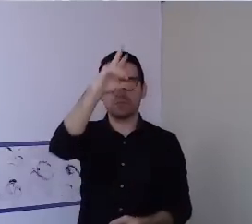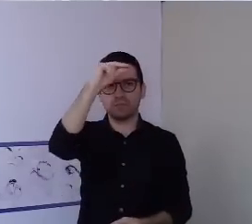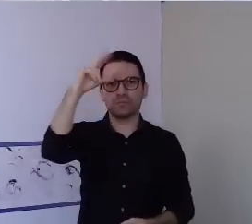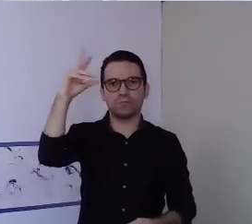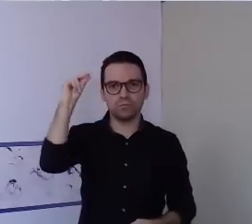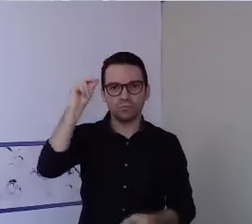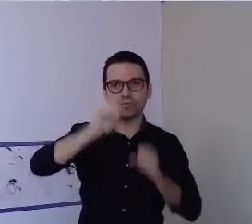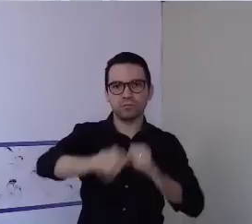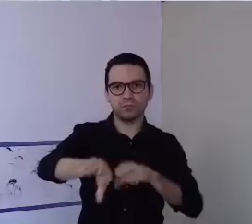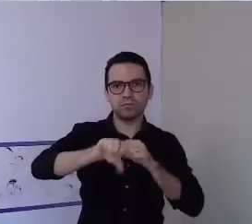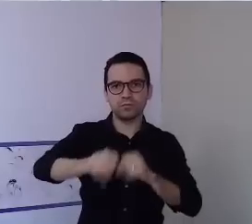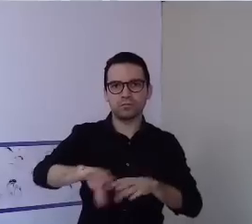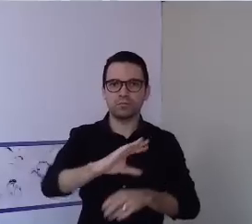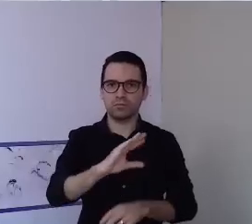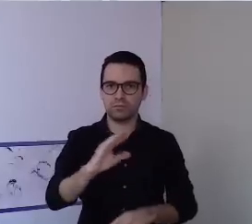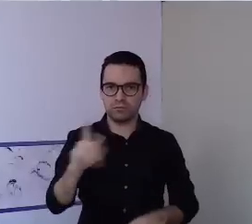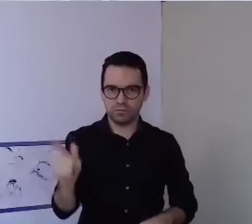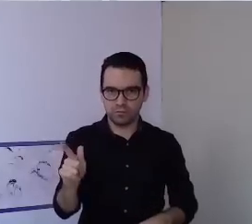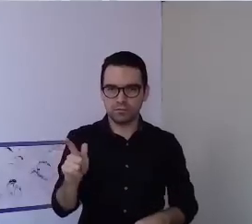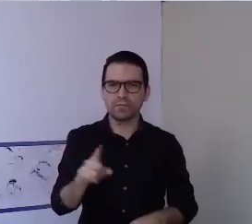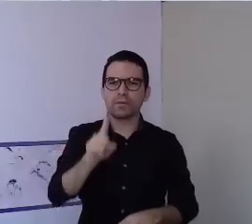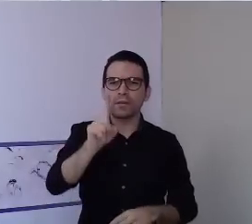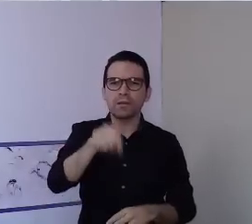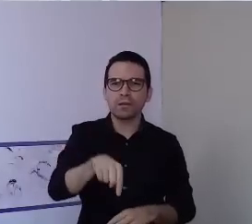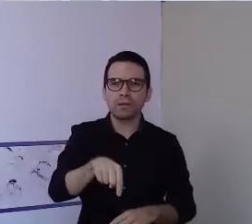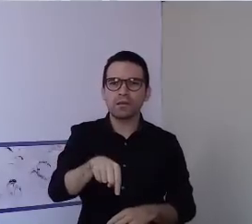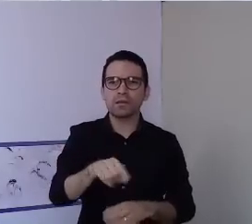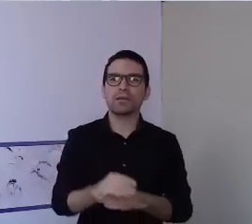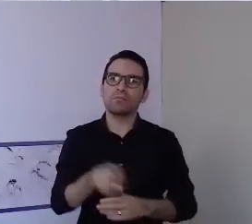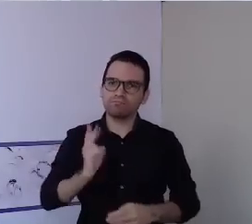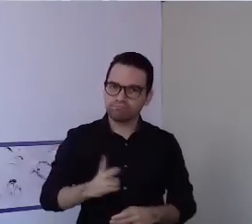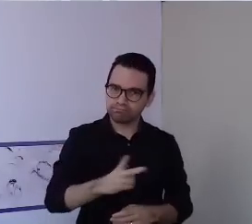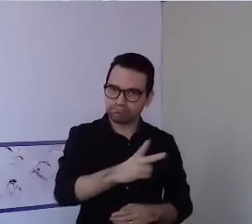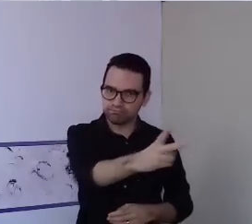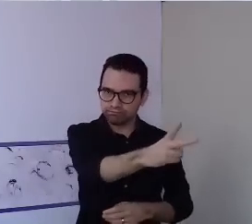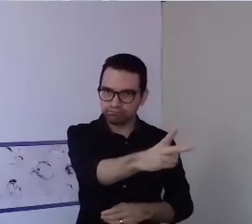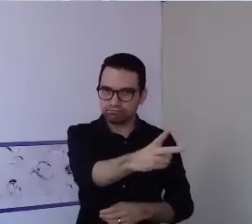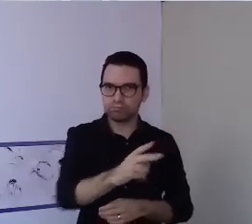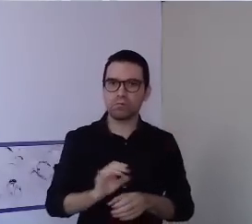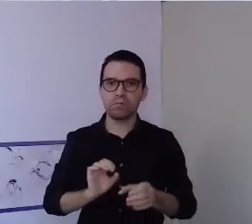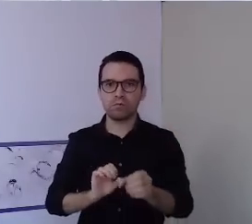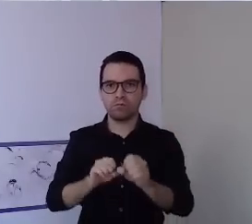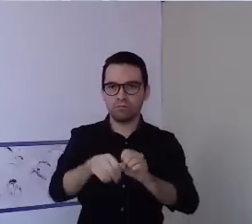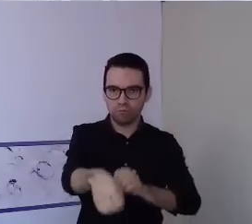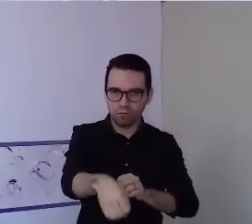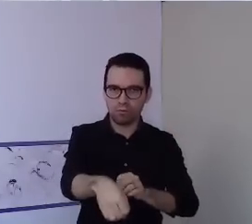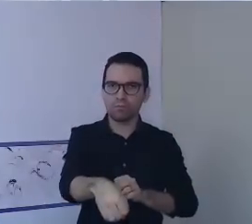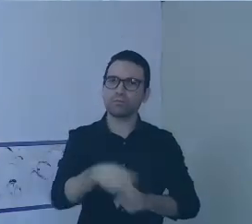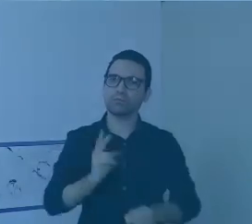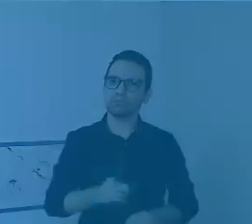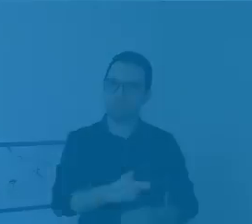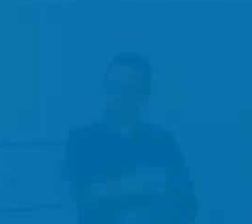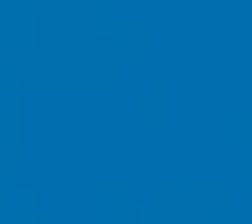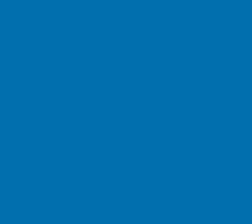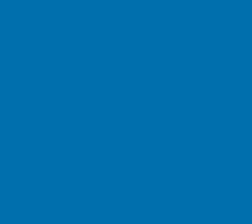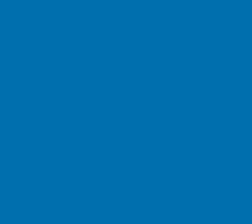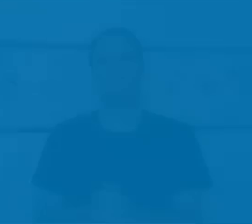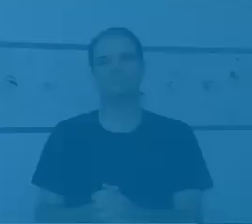Campo Grande com essa iniciativa é dar continuidade ao processo de formação continuada.